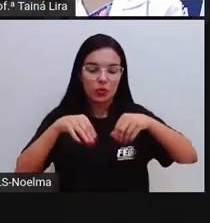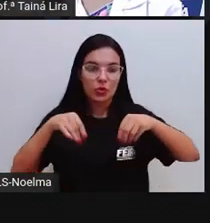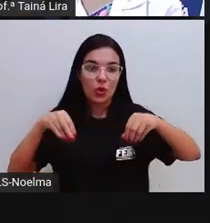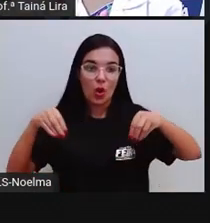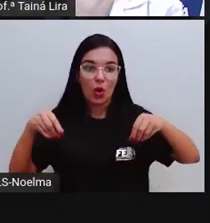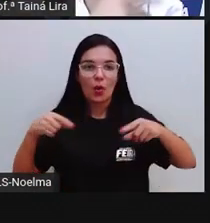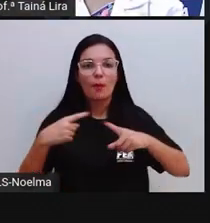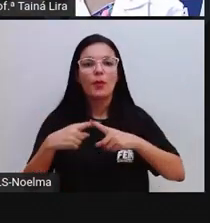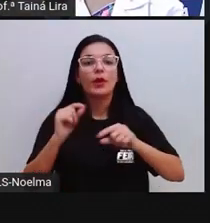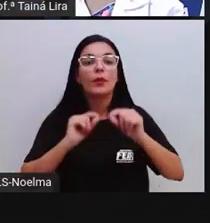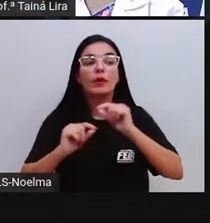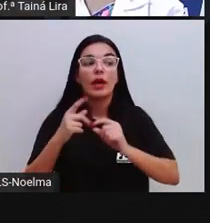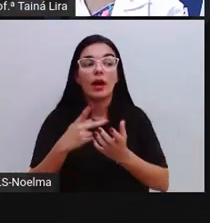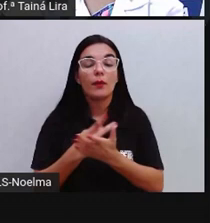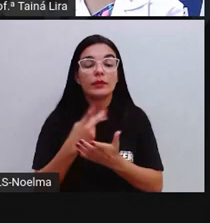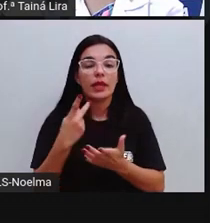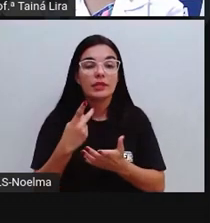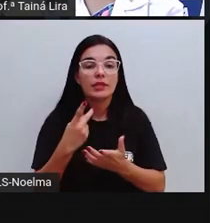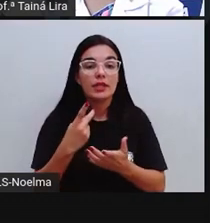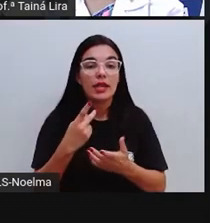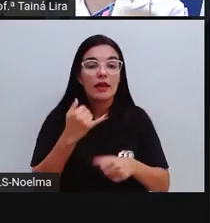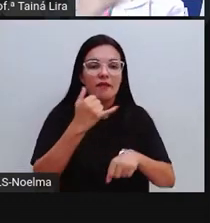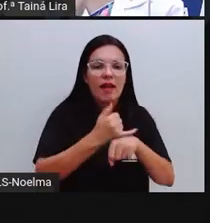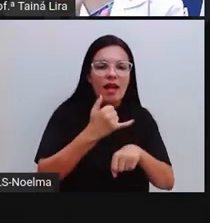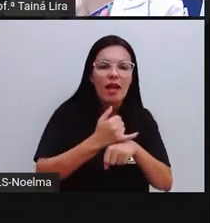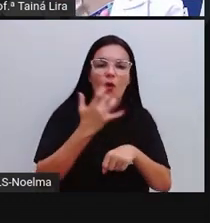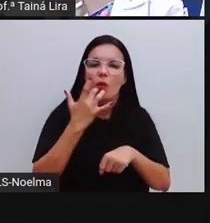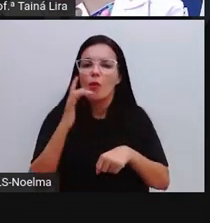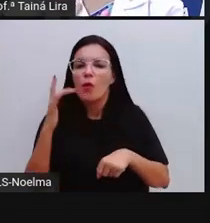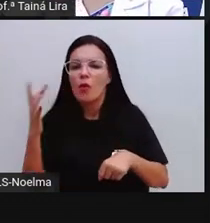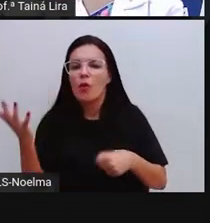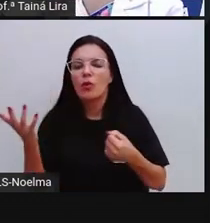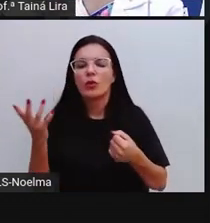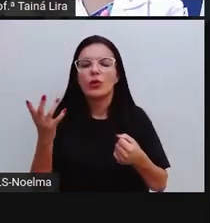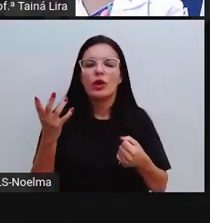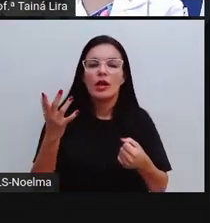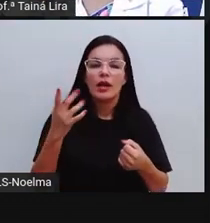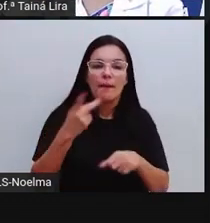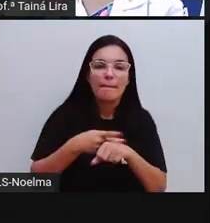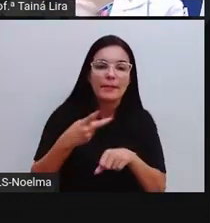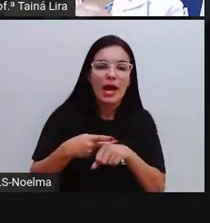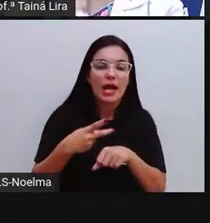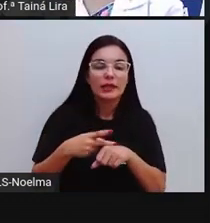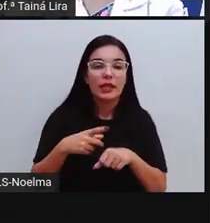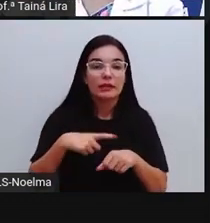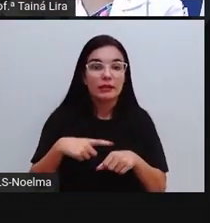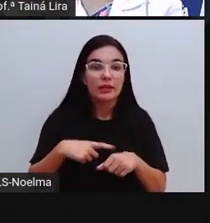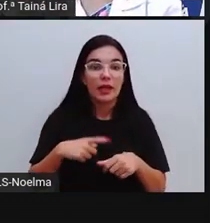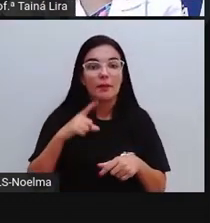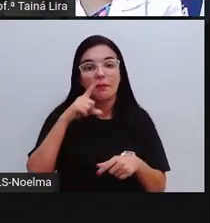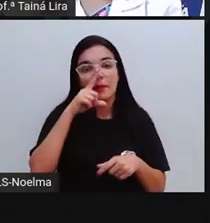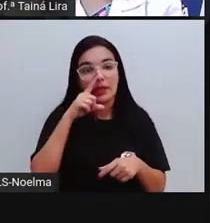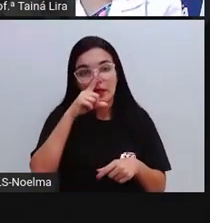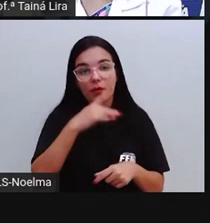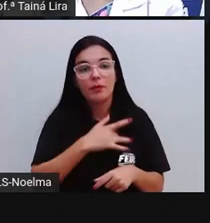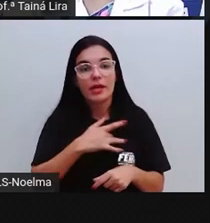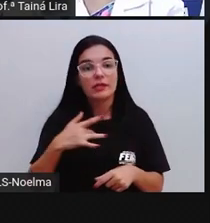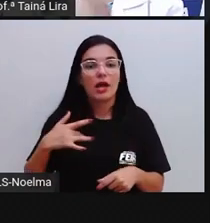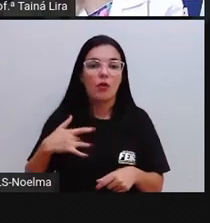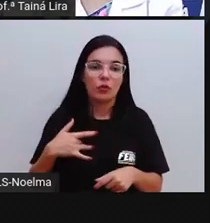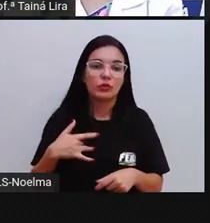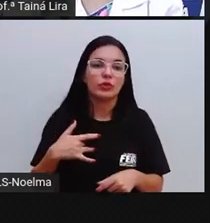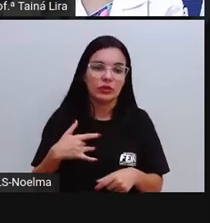porque muitos minérios que são retirados ali do solo são metais até mesmo pesados, que podem fazer mal para a saúde.